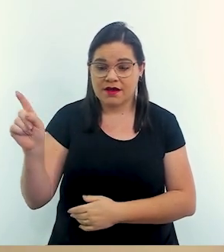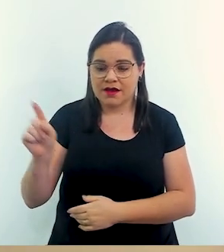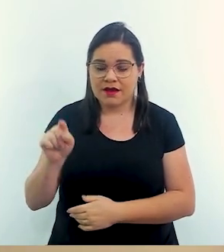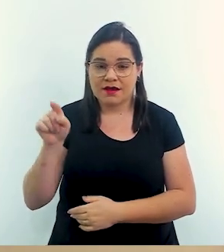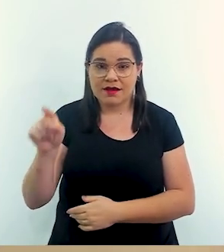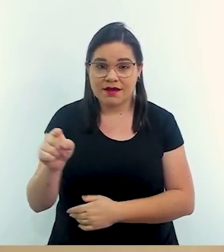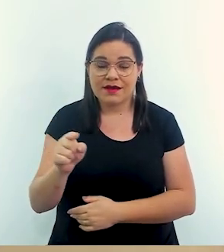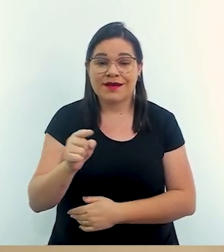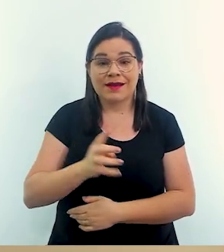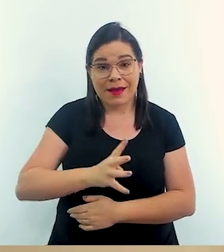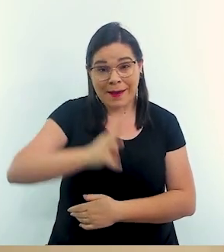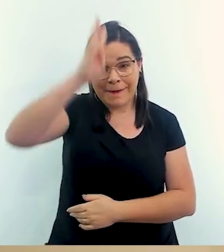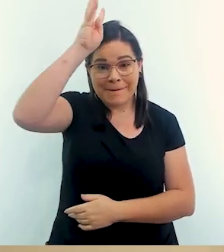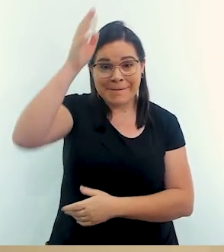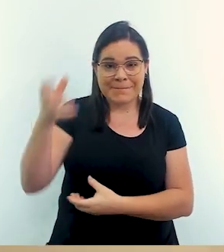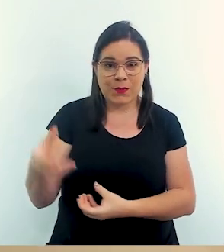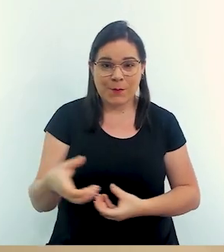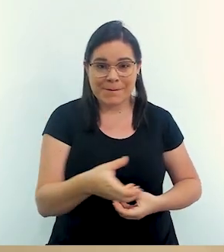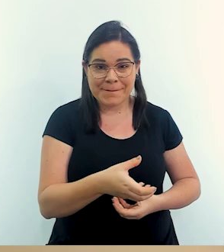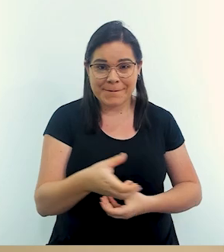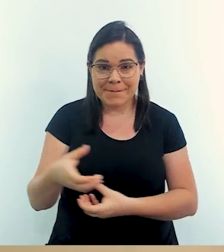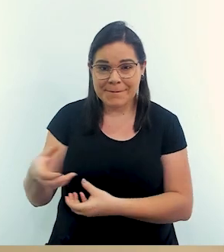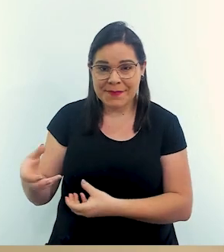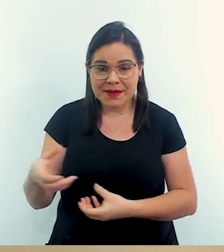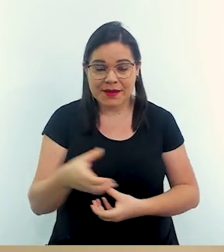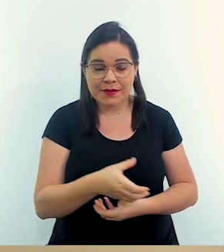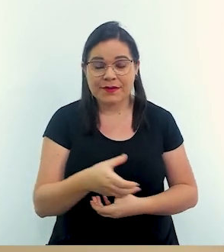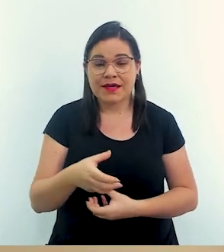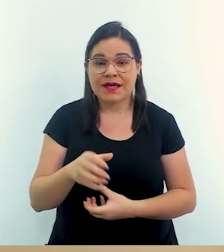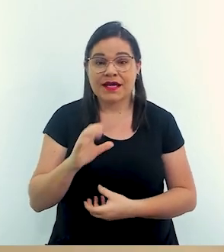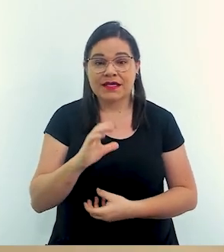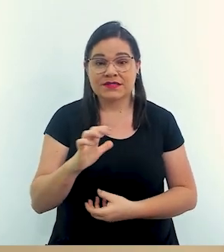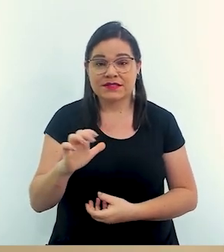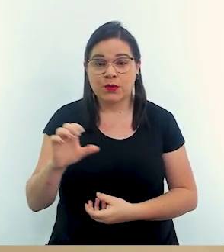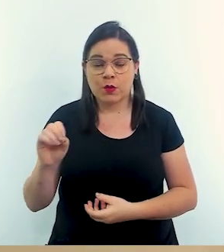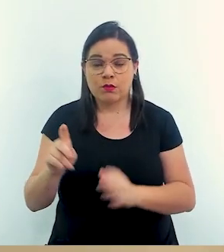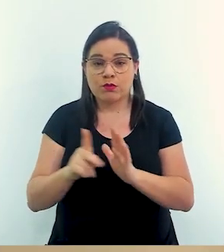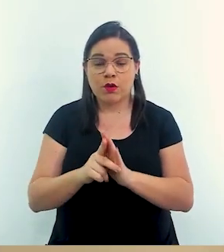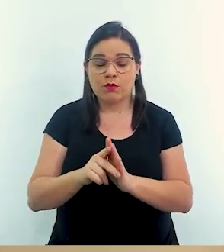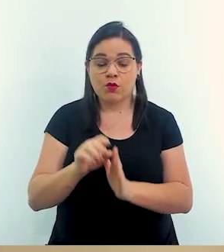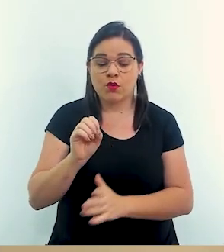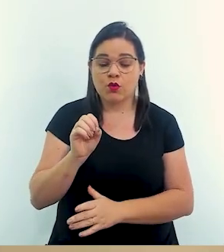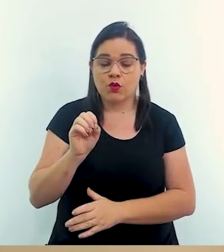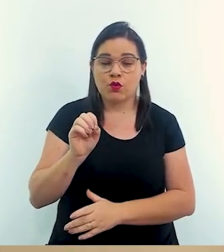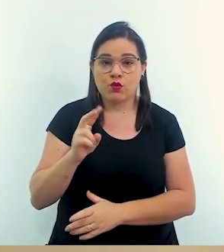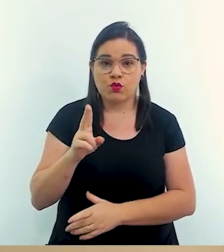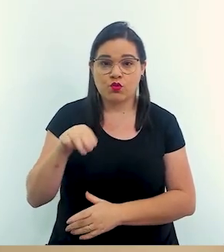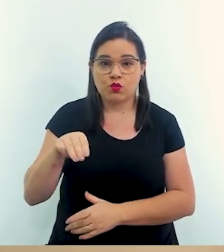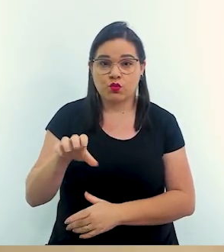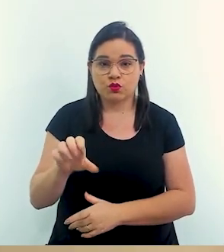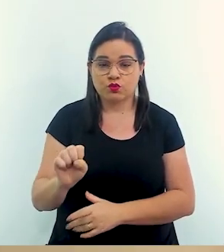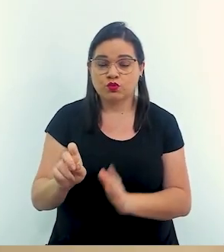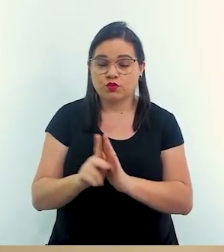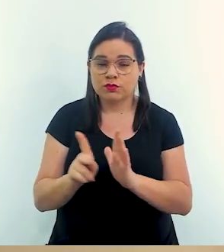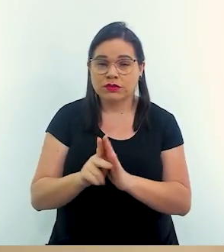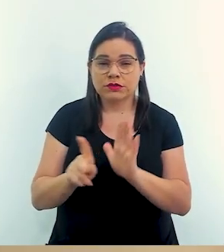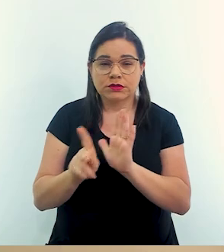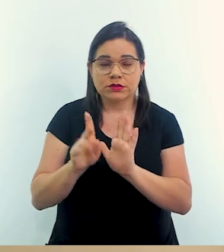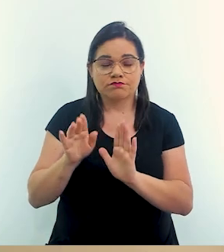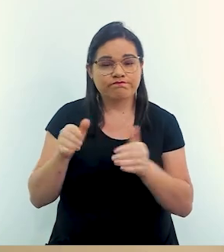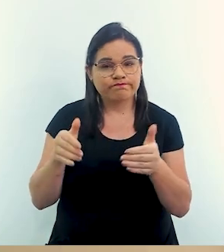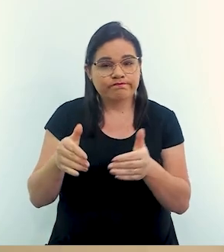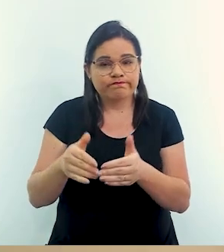Bombeiros, ele é bombeiro também, e ele é CEO da UMUS, que é uma ONG bastante dedicada a essas operações especiais, muito complexas.